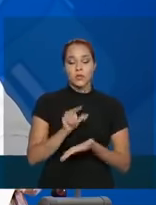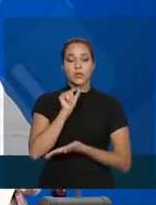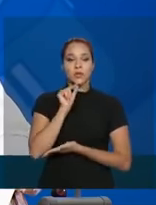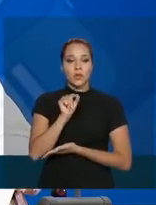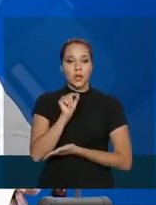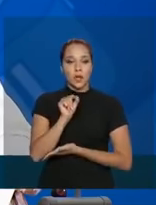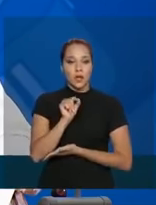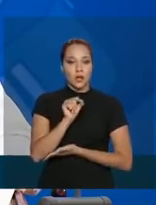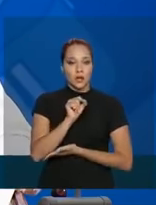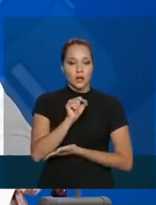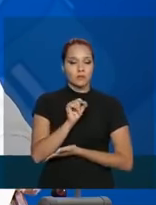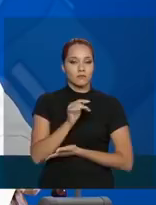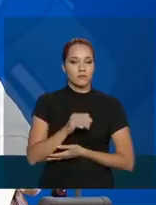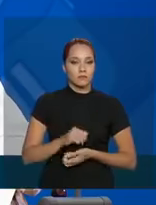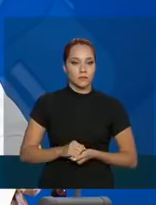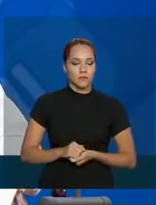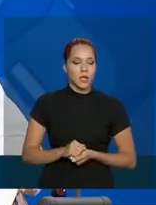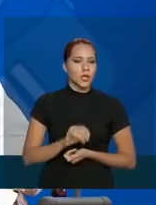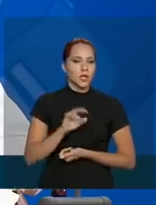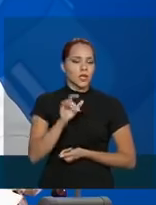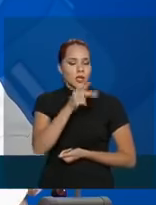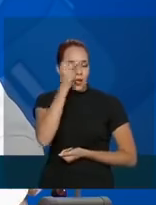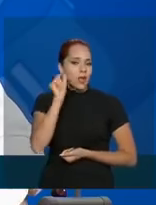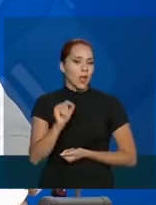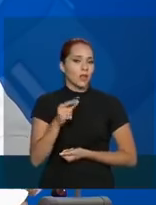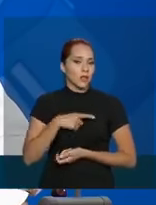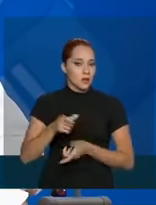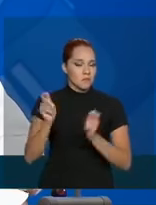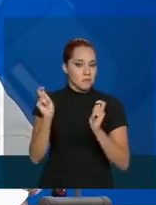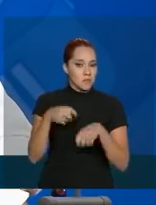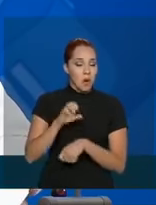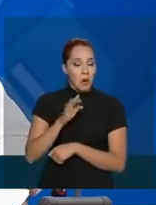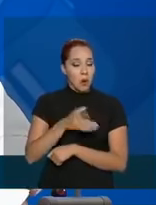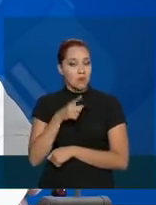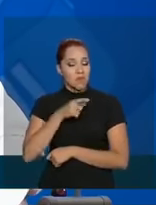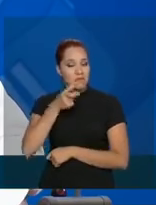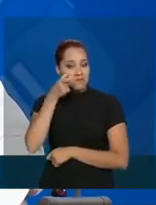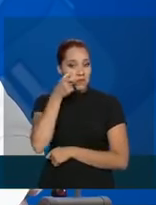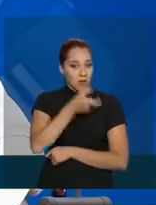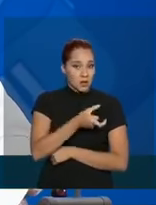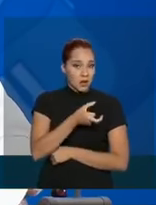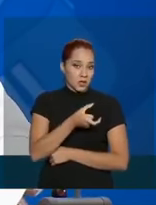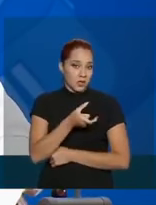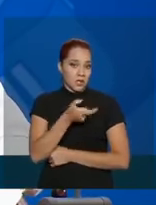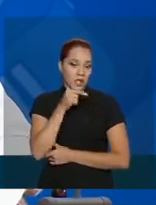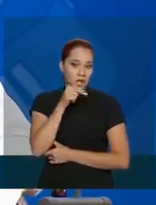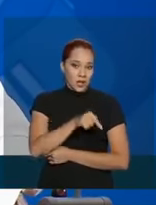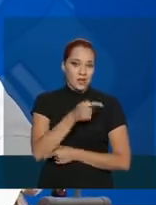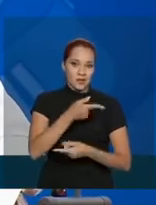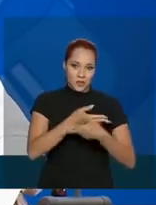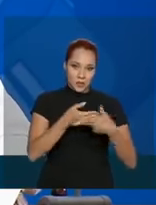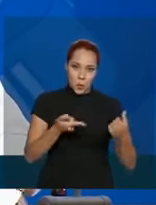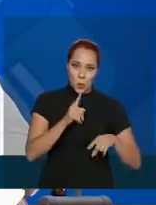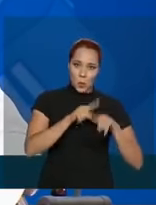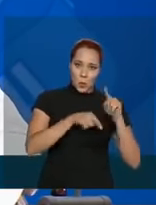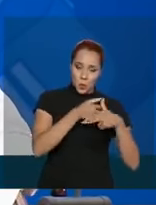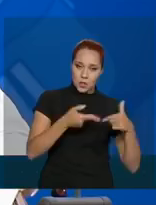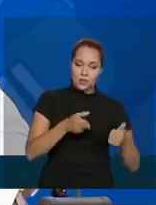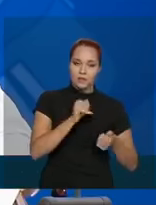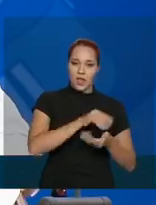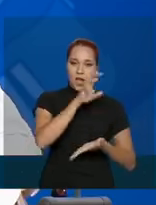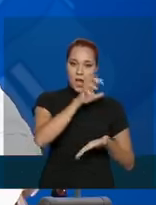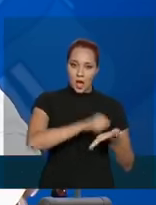possibilidade, quem tem interesse em oferecer esses insumos, vai se